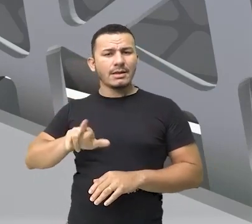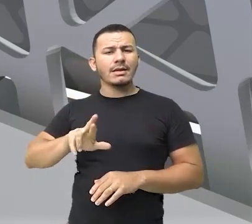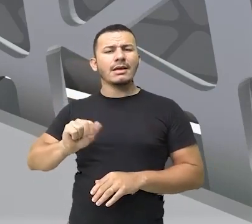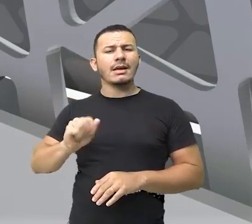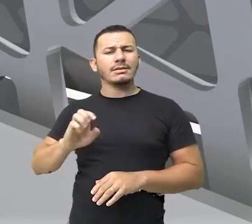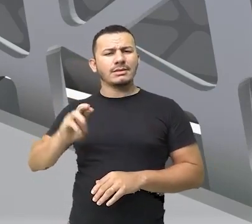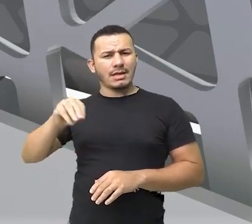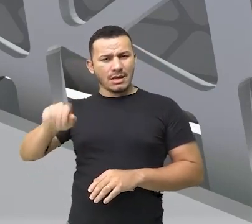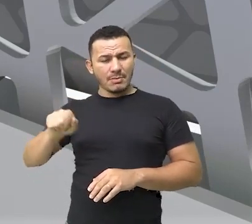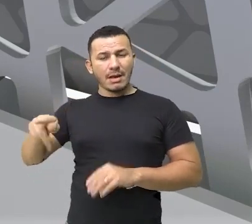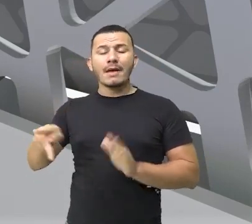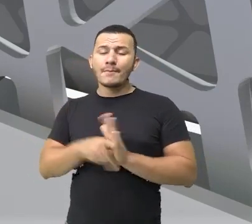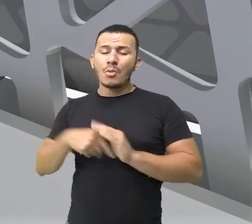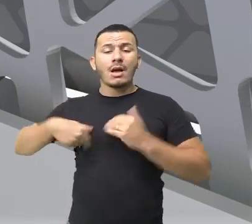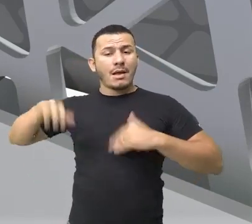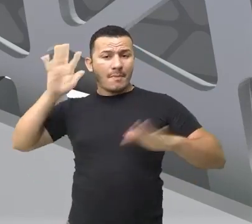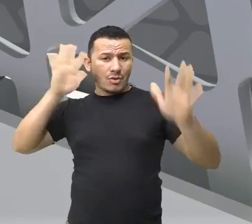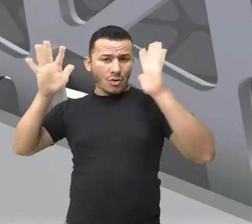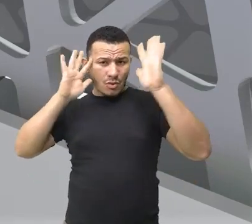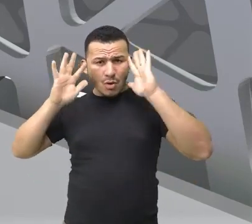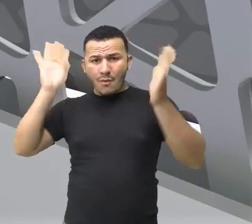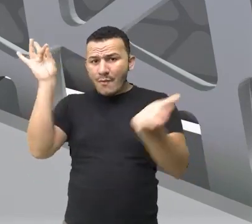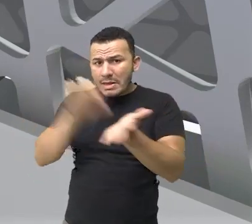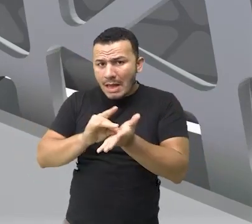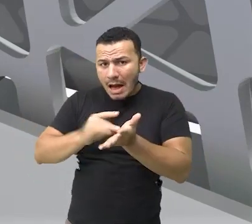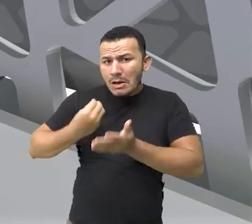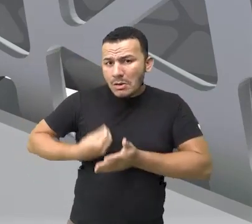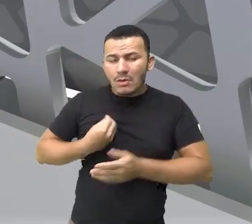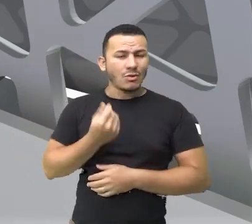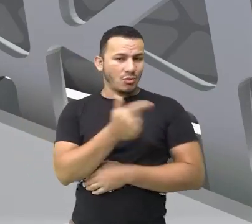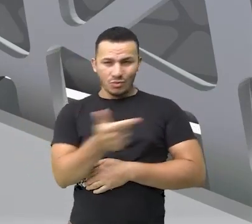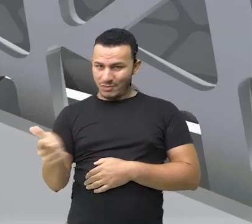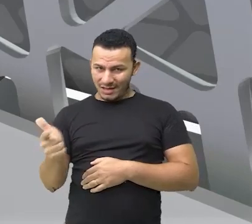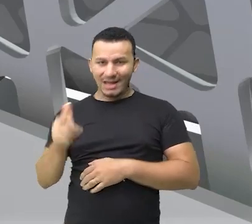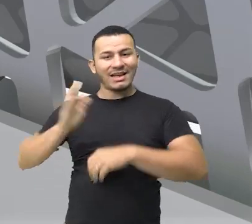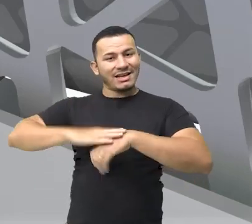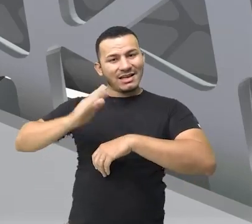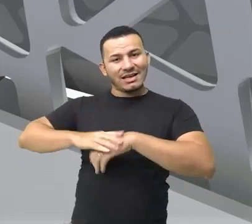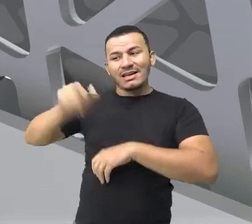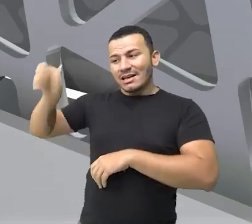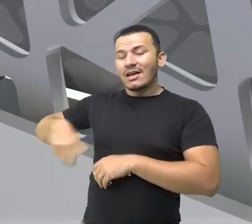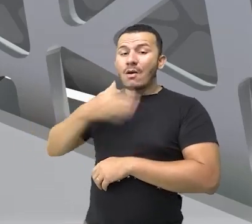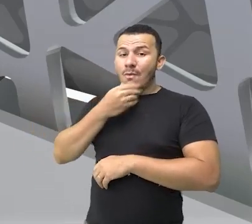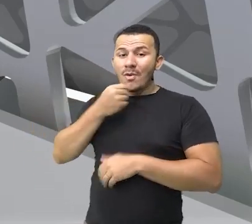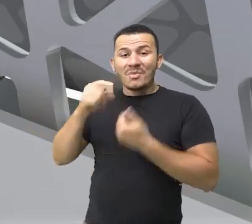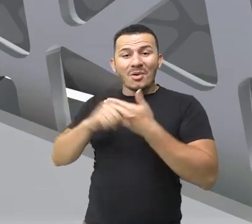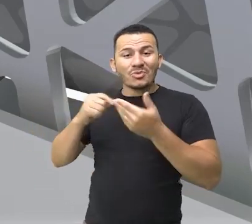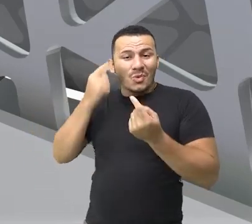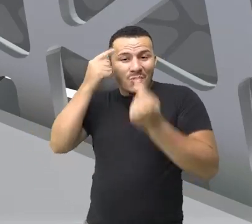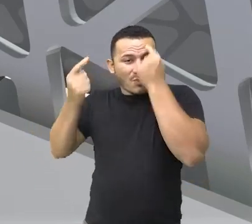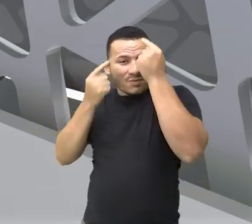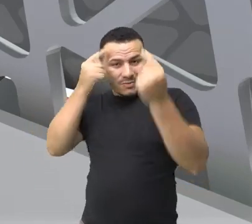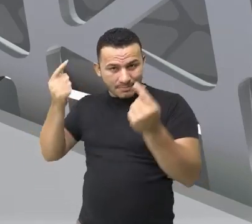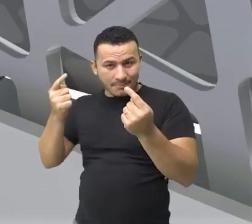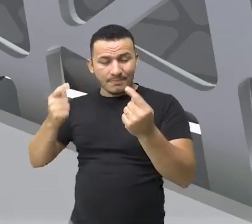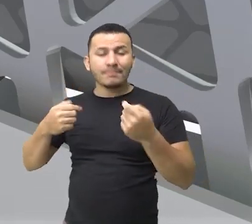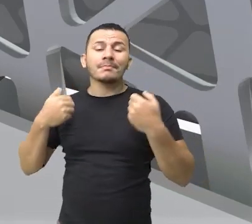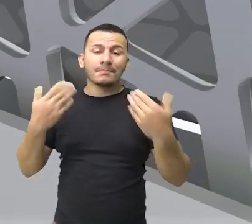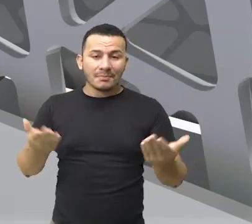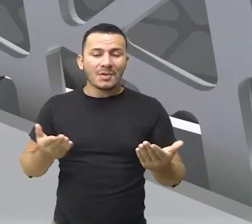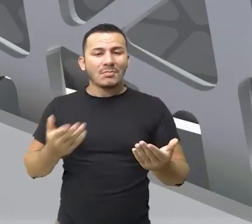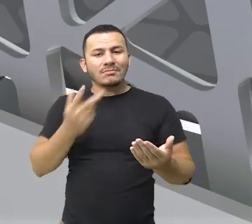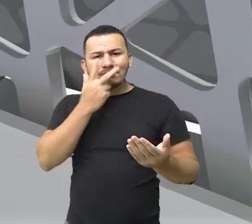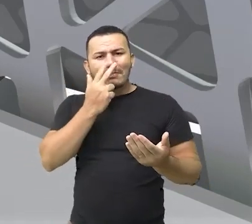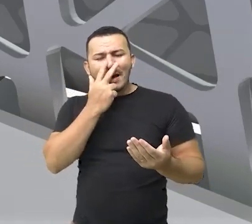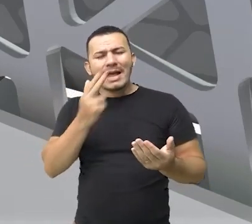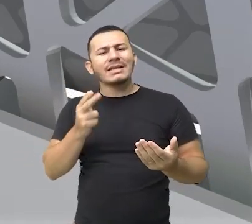É uma personagem da ficção, ou seja, ela não existe na vida real, certo? Então percebam que para a gente